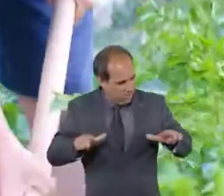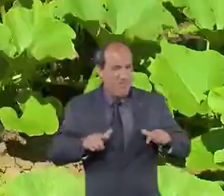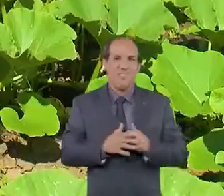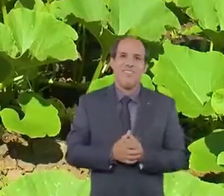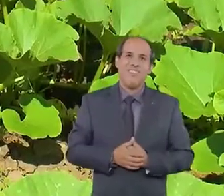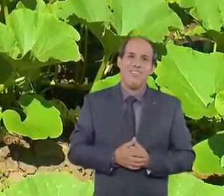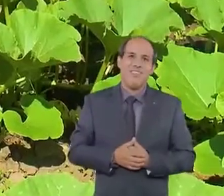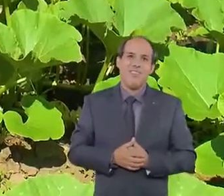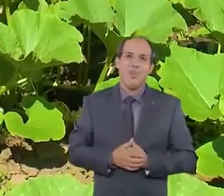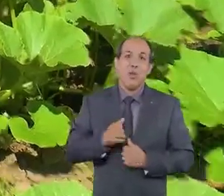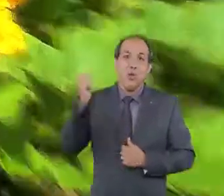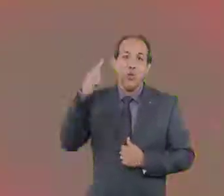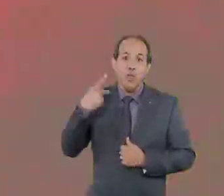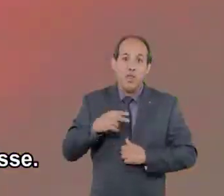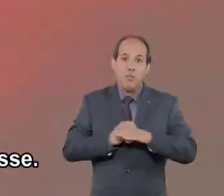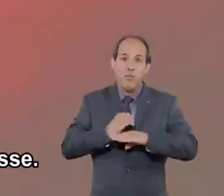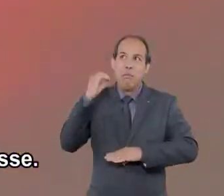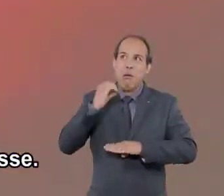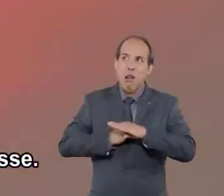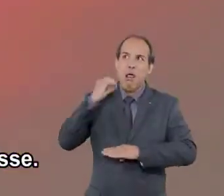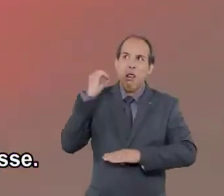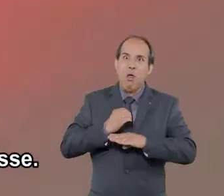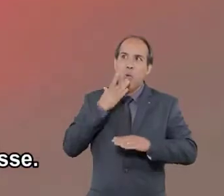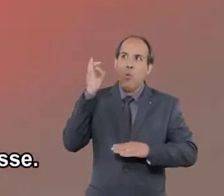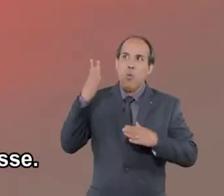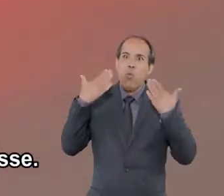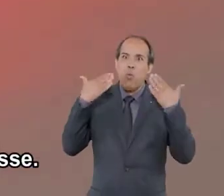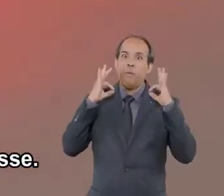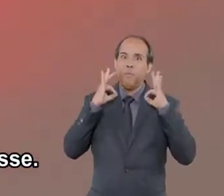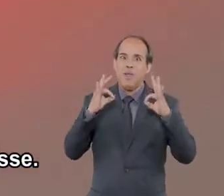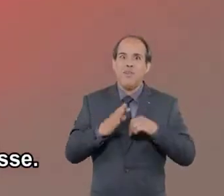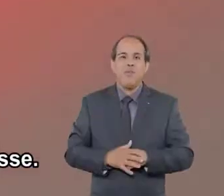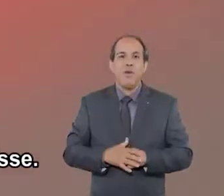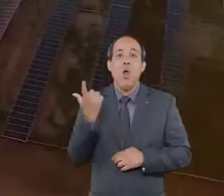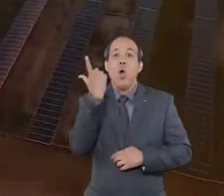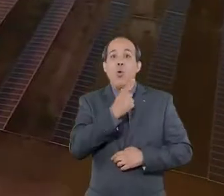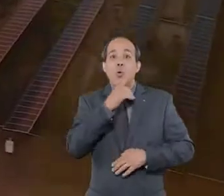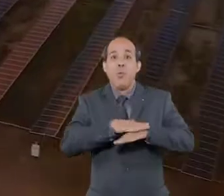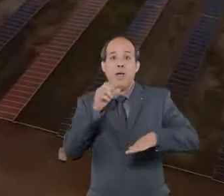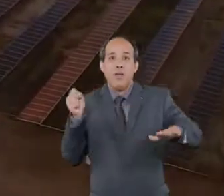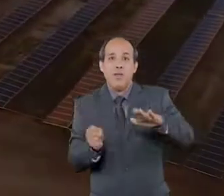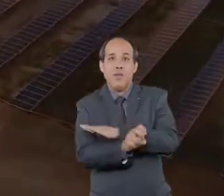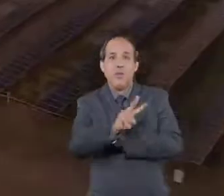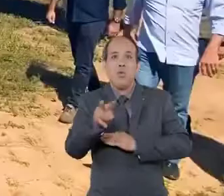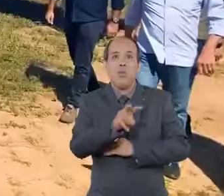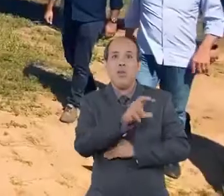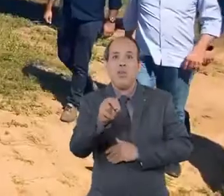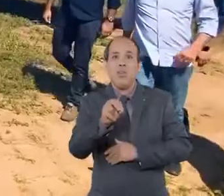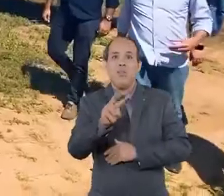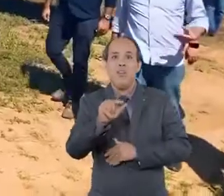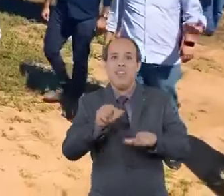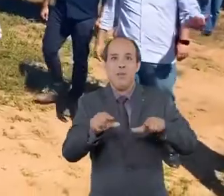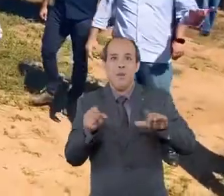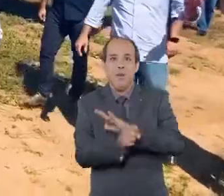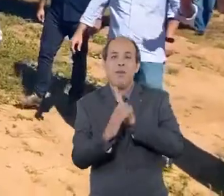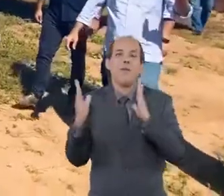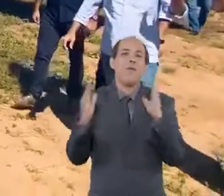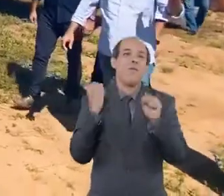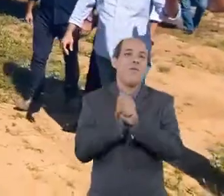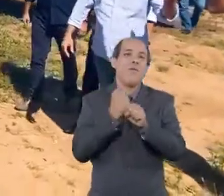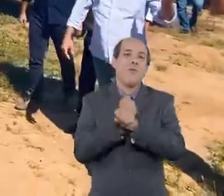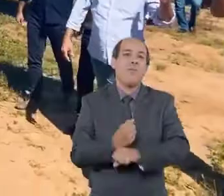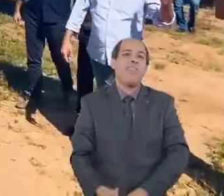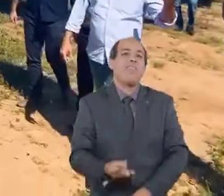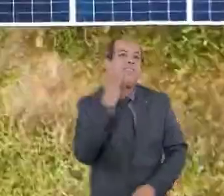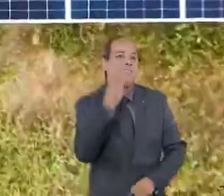de propriedade de suas terras. O sol aqui de Pernambuco é arretado mesmo, vice. Ele gerou mais de 2.500 empregos